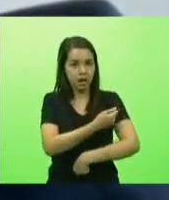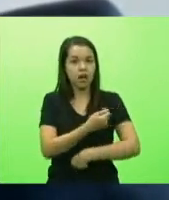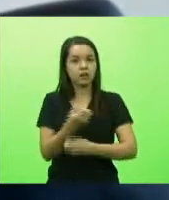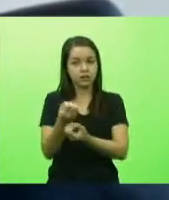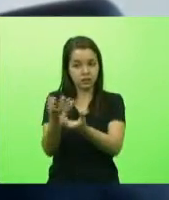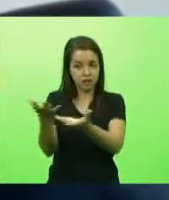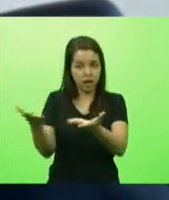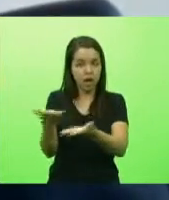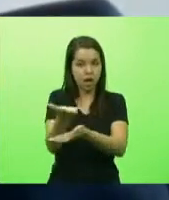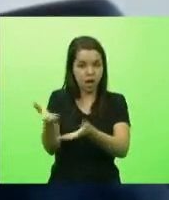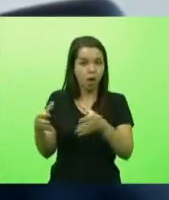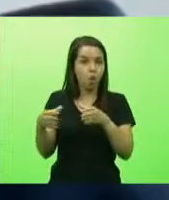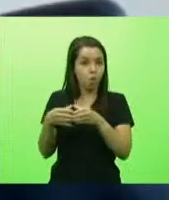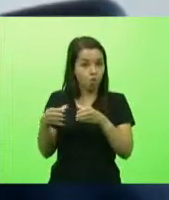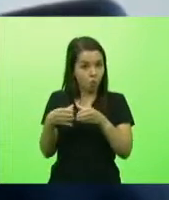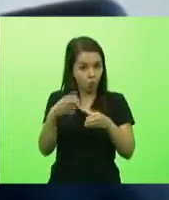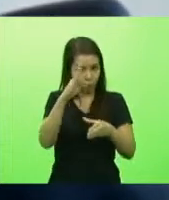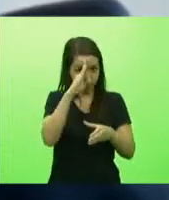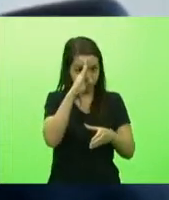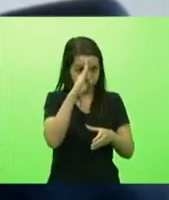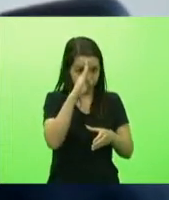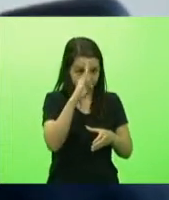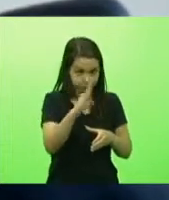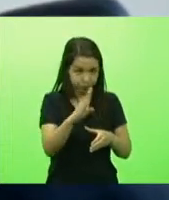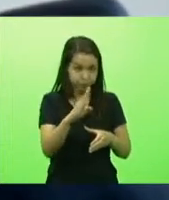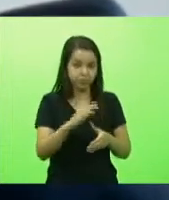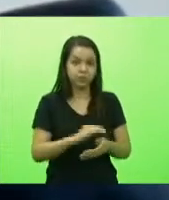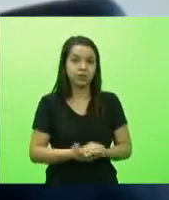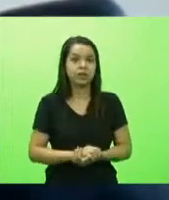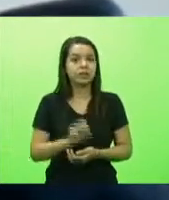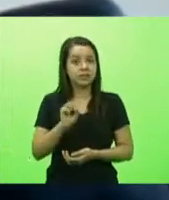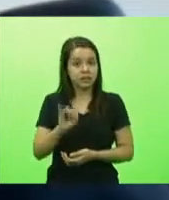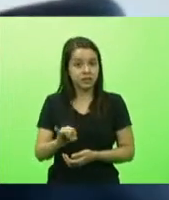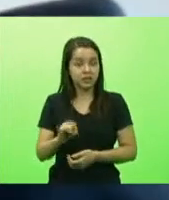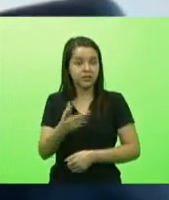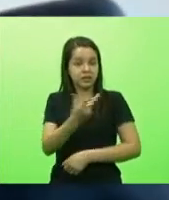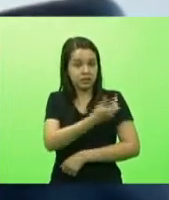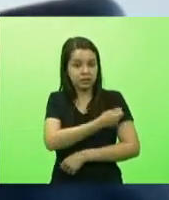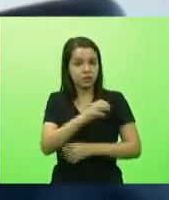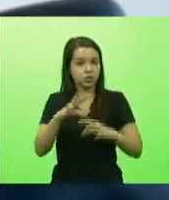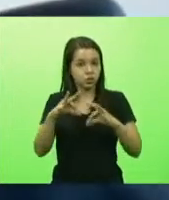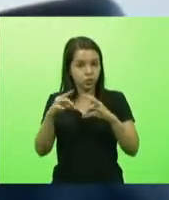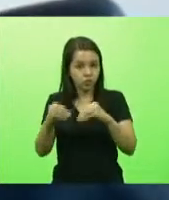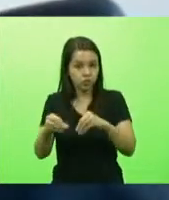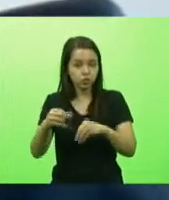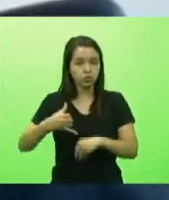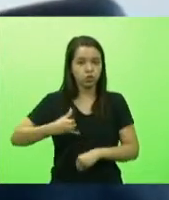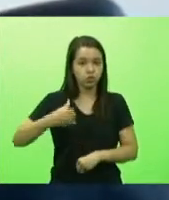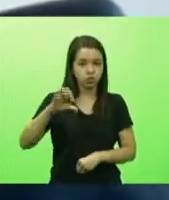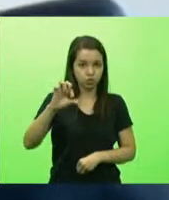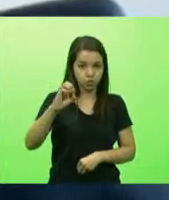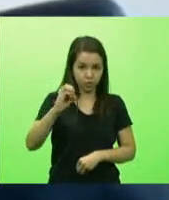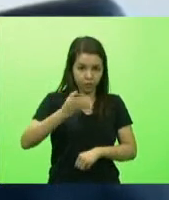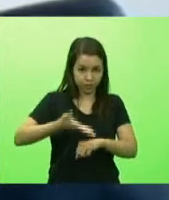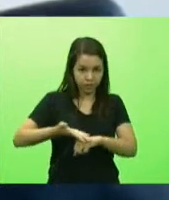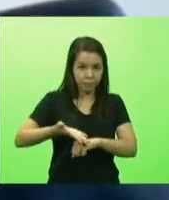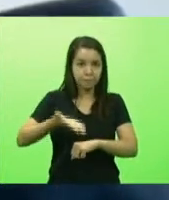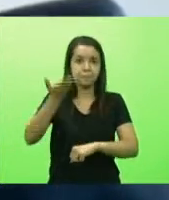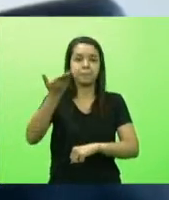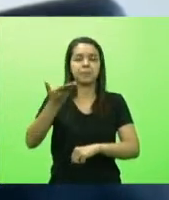esse grupo prioritário mesmo que tenham vacinado todos acima de 90 anos então nesse